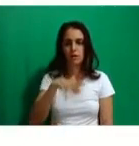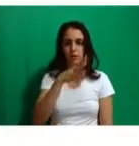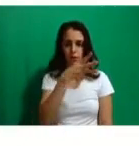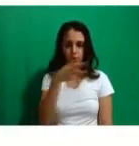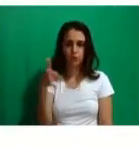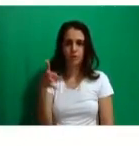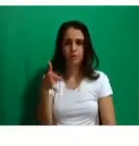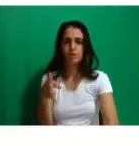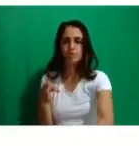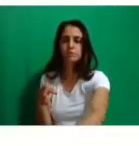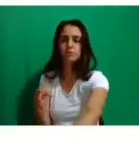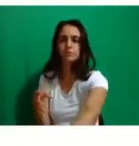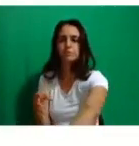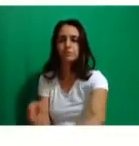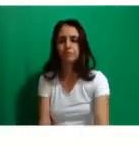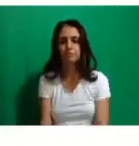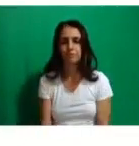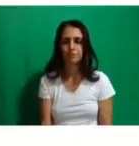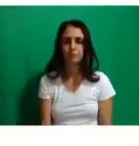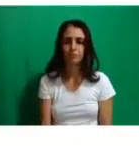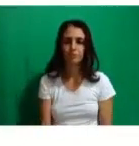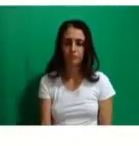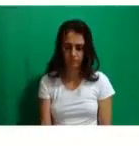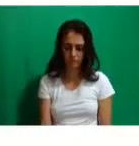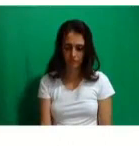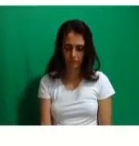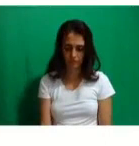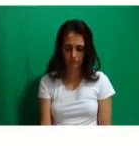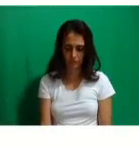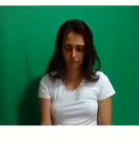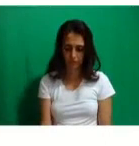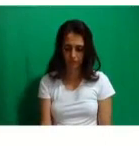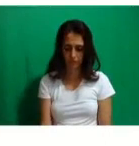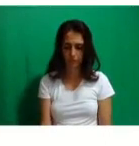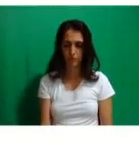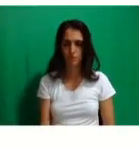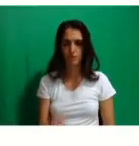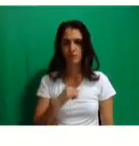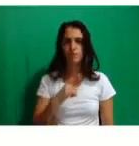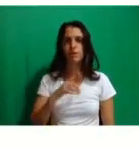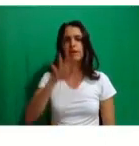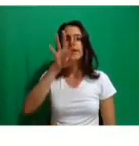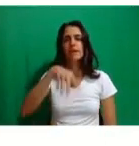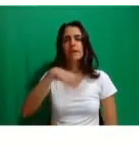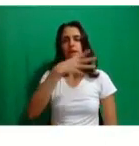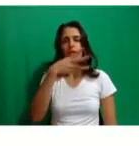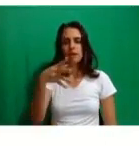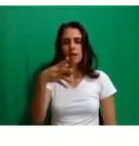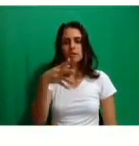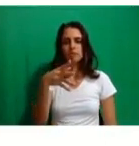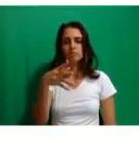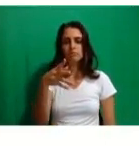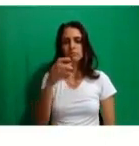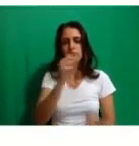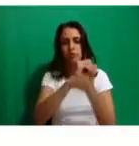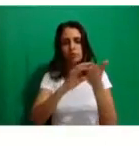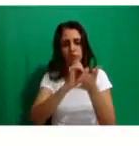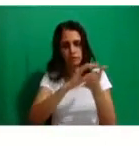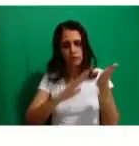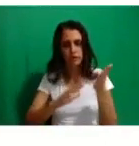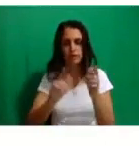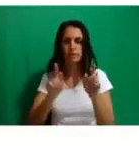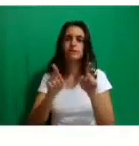coordenação de alunos, o nosso calendário acadêmico de 2021 e o nosso cronograma de aulas